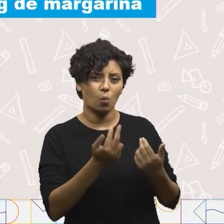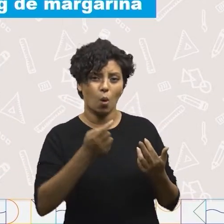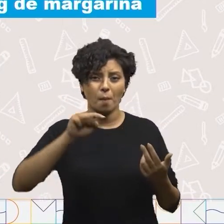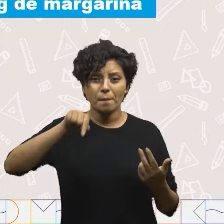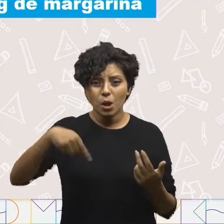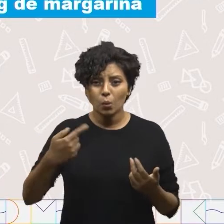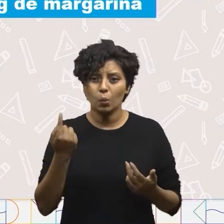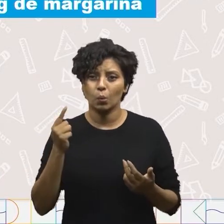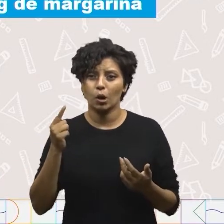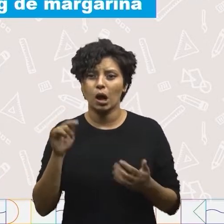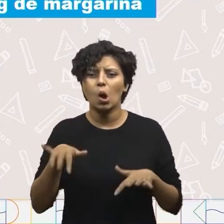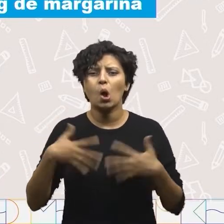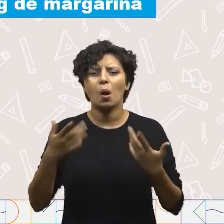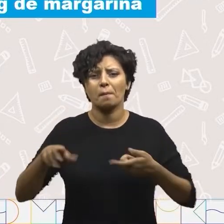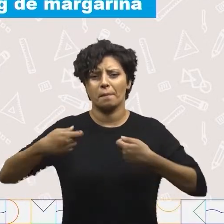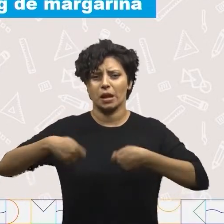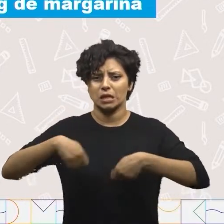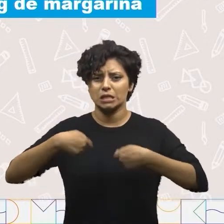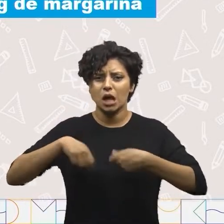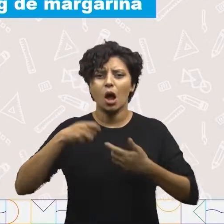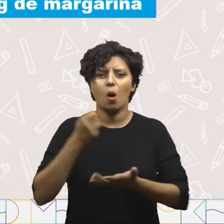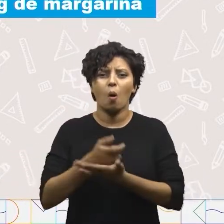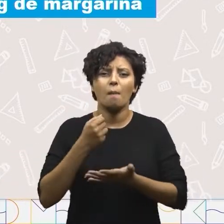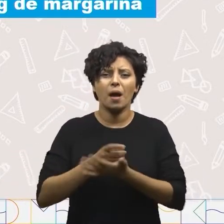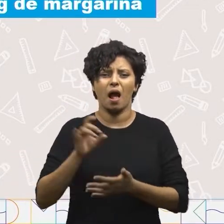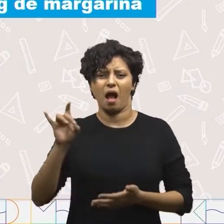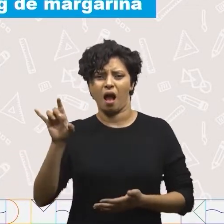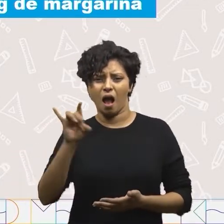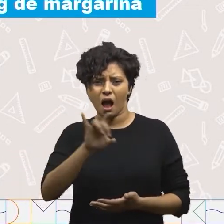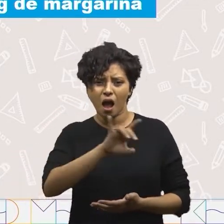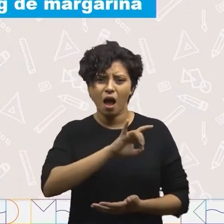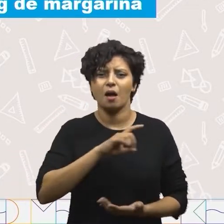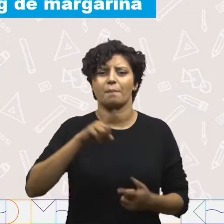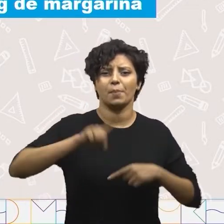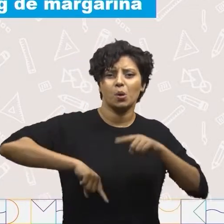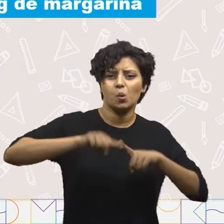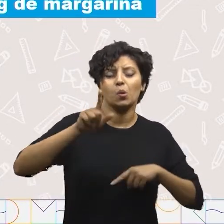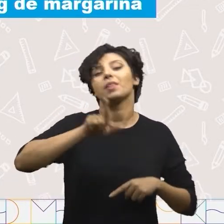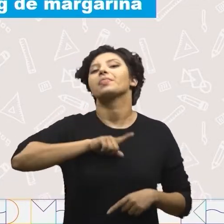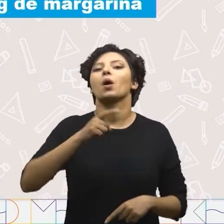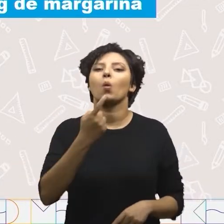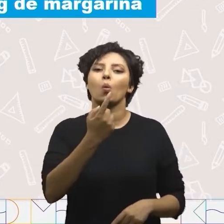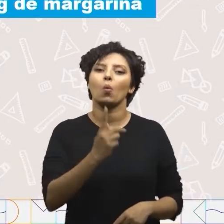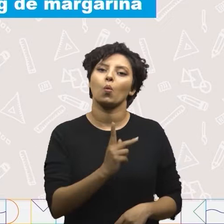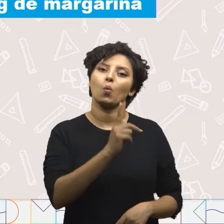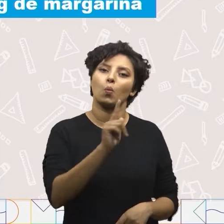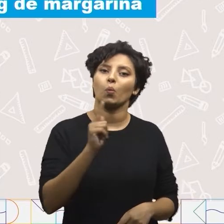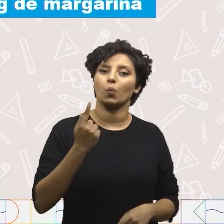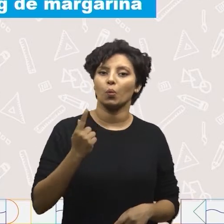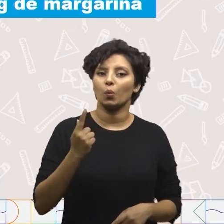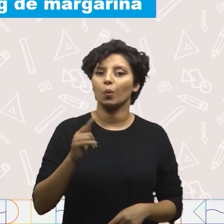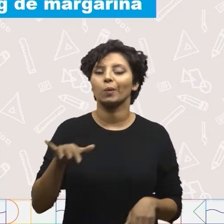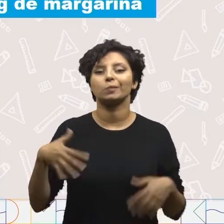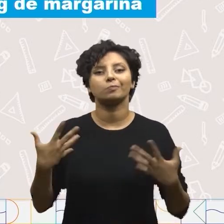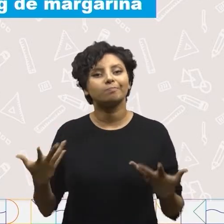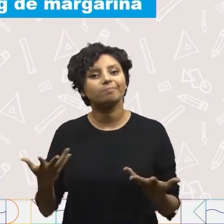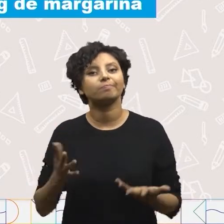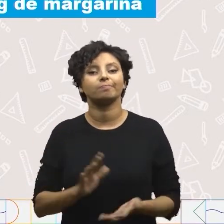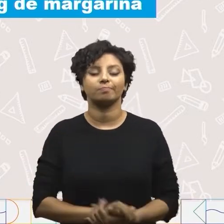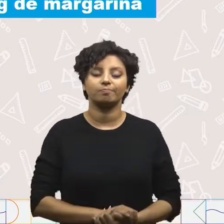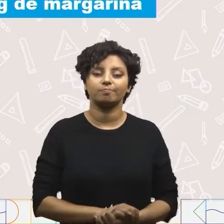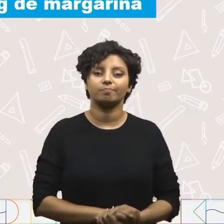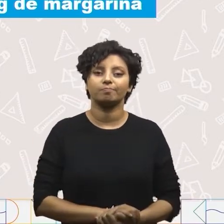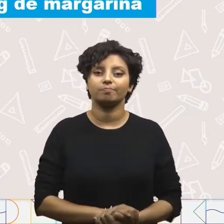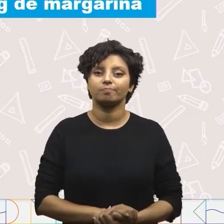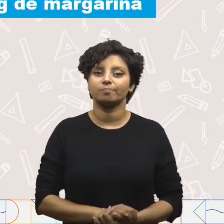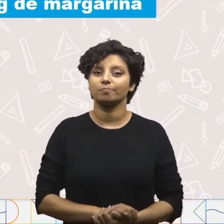igual a mil gramas, quanto é preciso comprar de cada produto para ter um quilo?